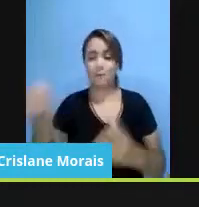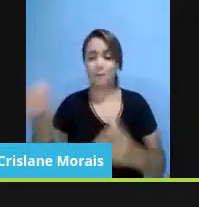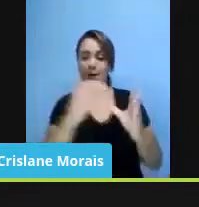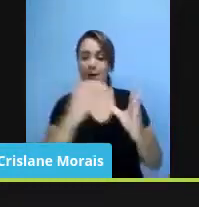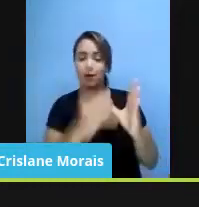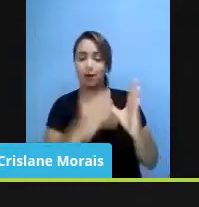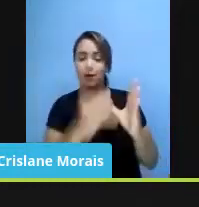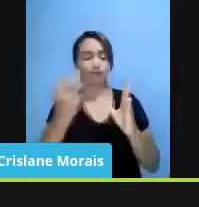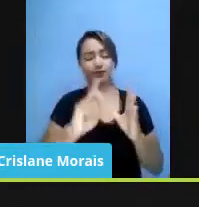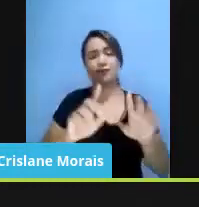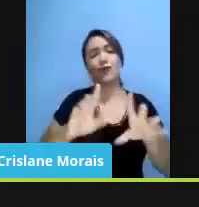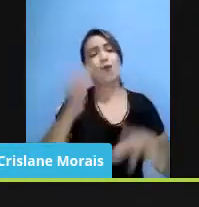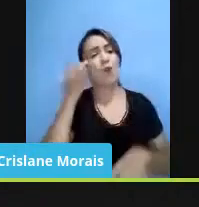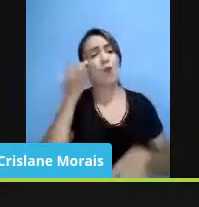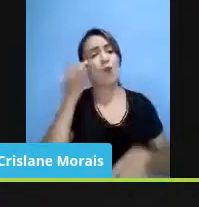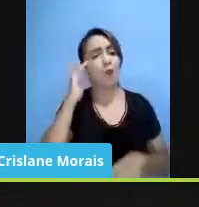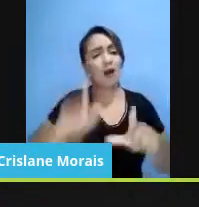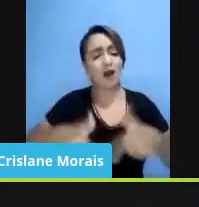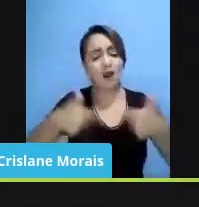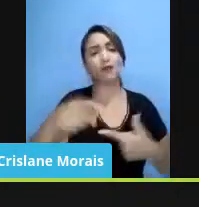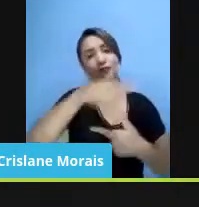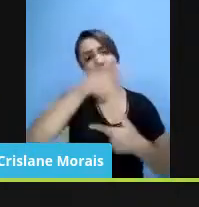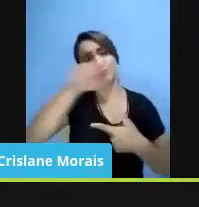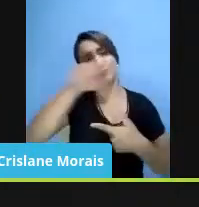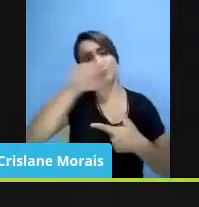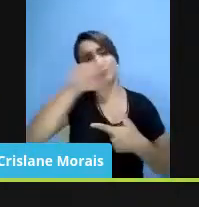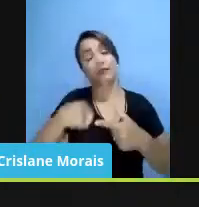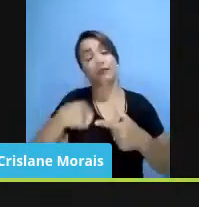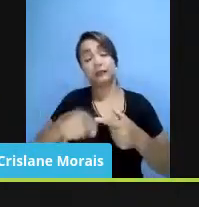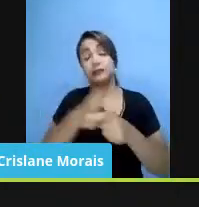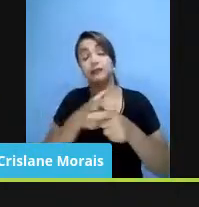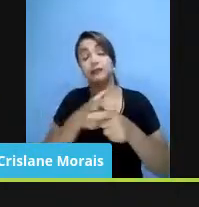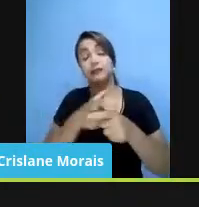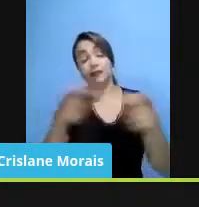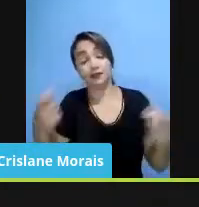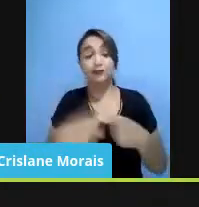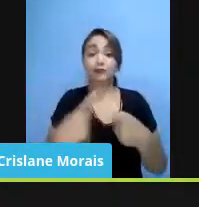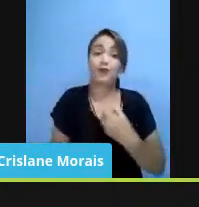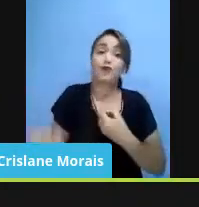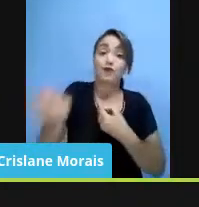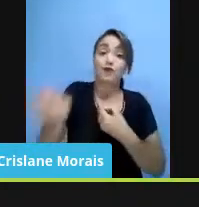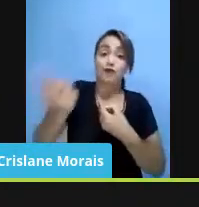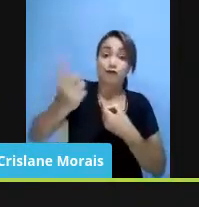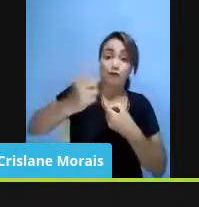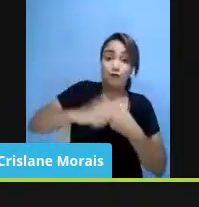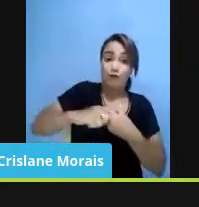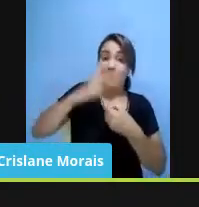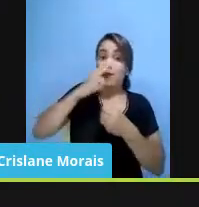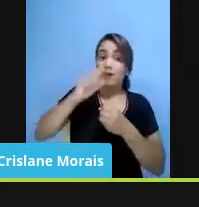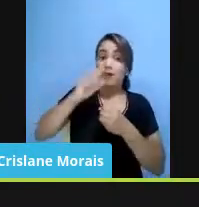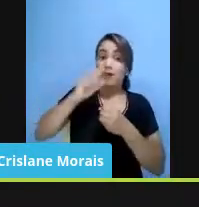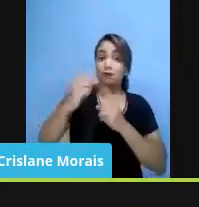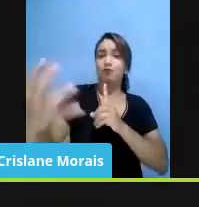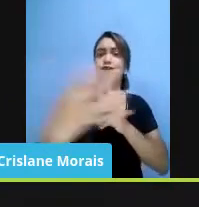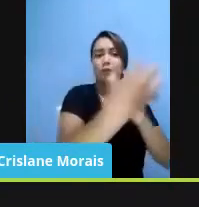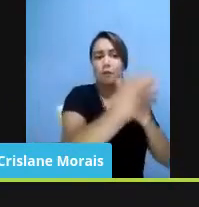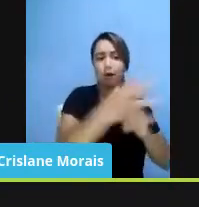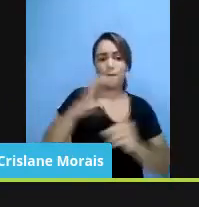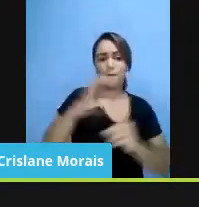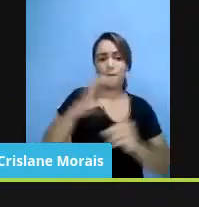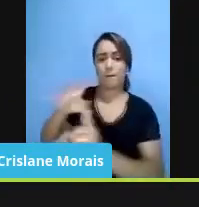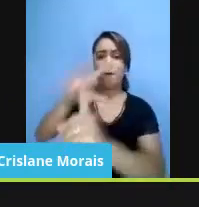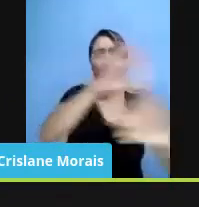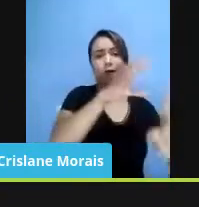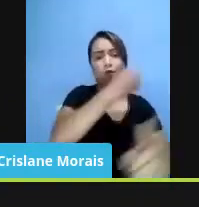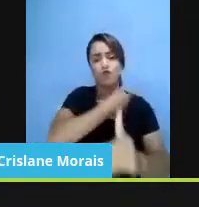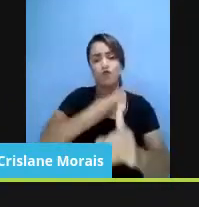luta de vocês é enorme, porque nós voltamos a um momento em que nós somos mais influenciados, nós temos um governo mais influenciado